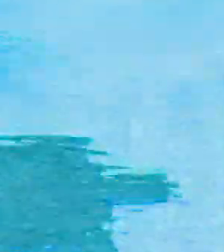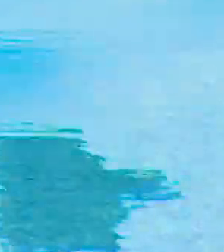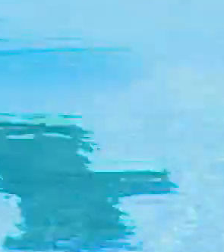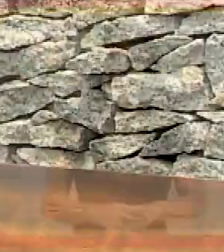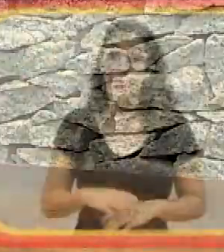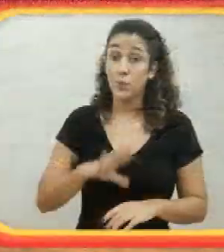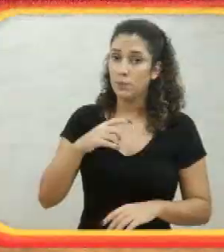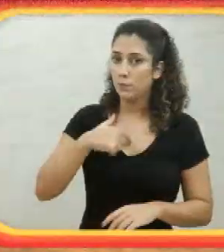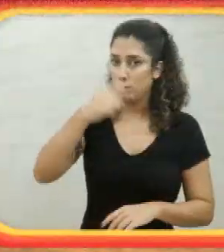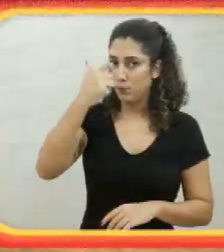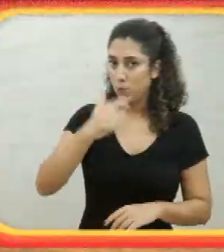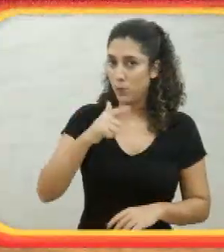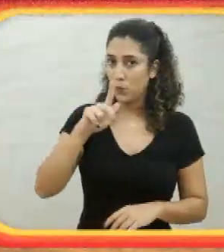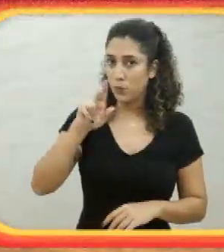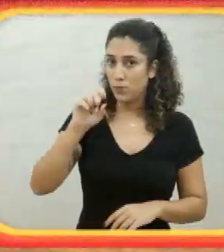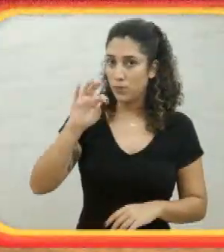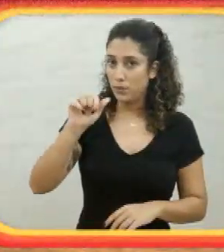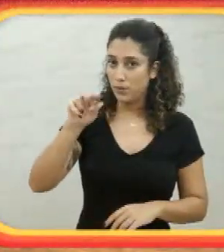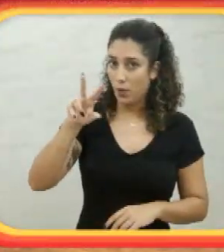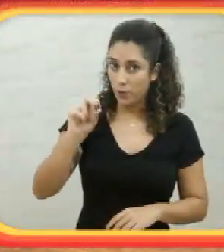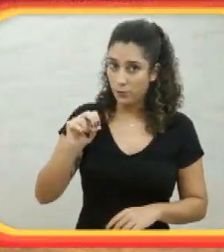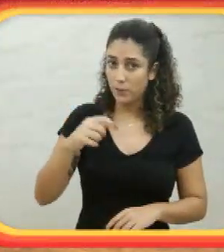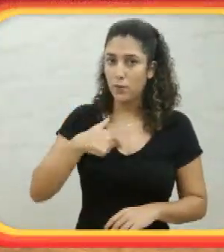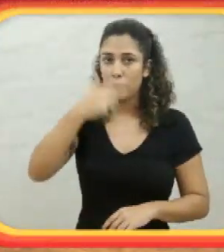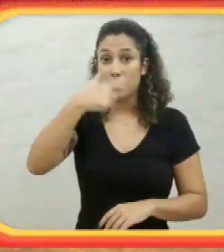Oi, eu sou o Gustavo,